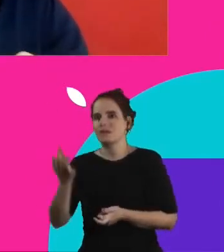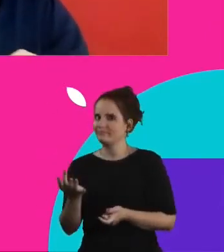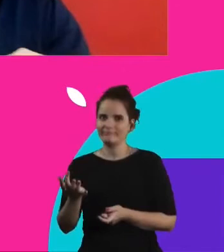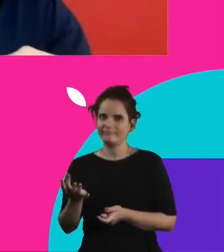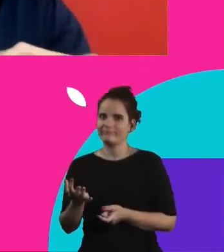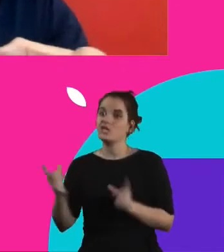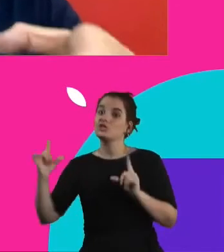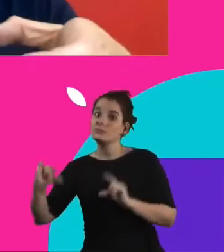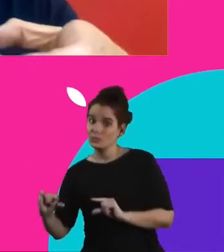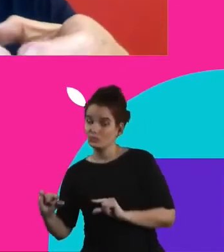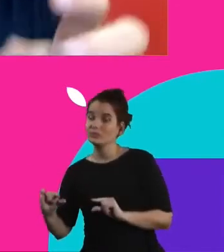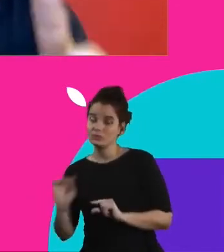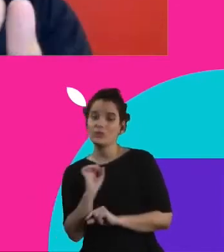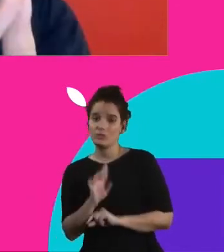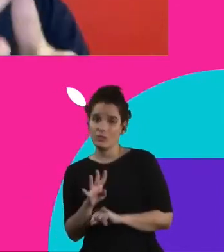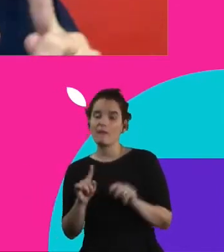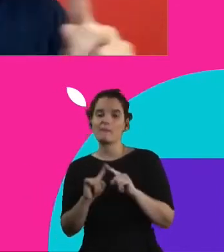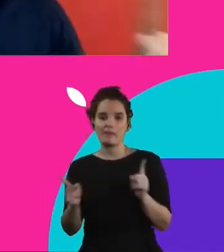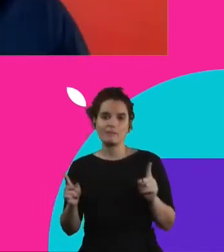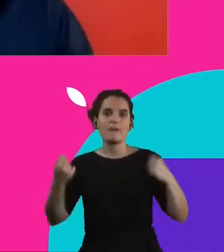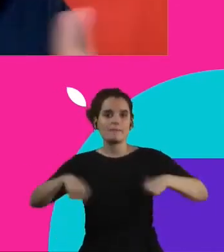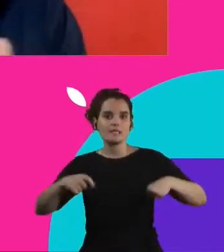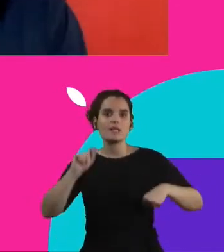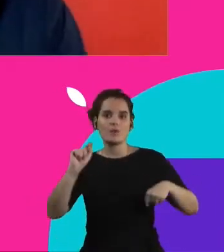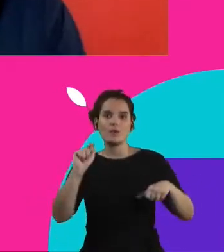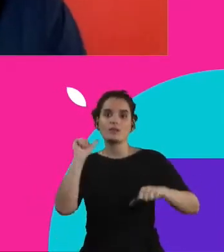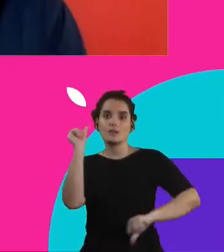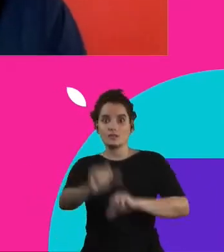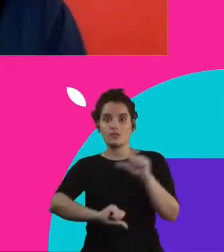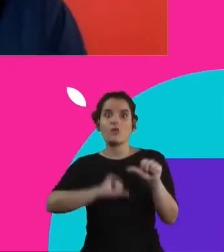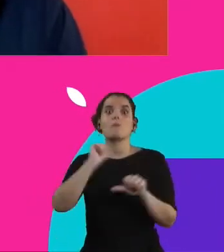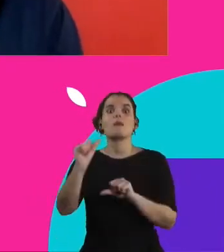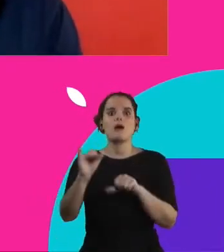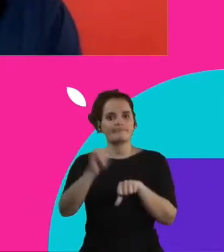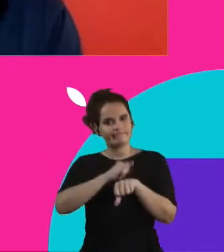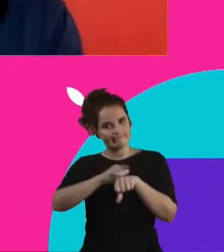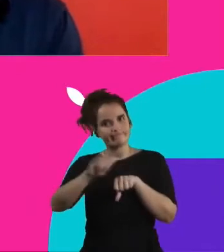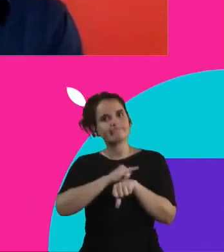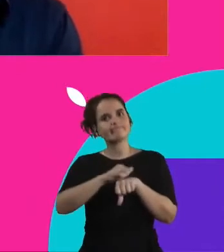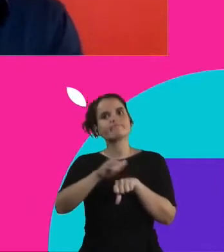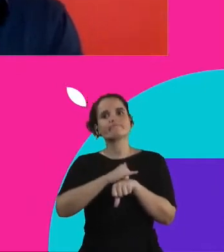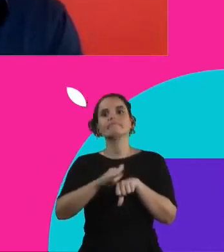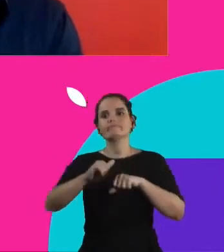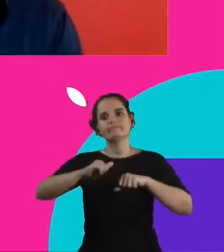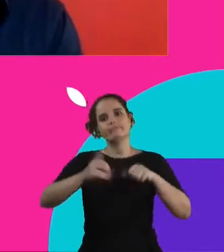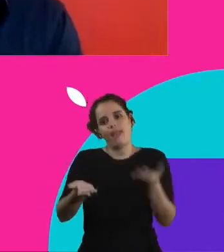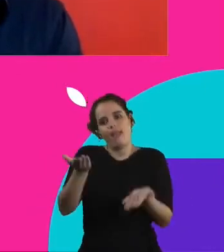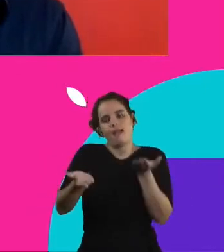mitiga. Mas a gente tem que, hoje, trabalhar na transformação do sistema limitar, para ele ser mais equitativo.